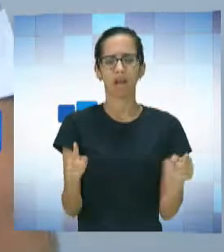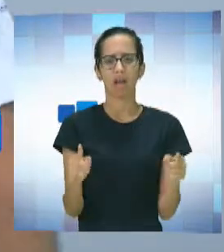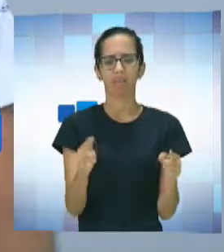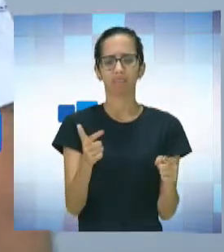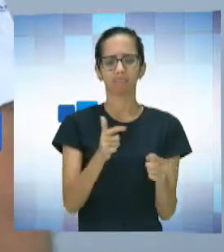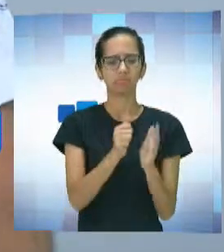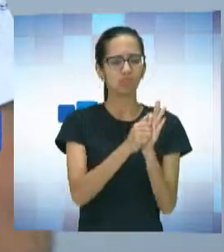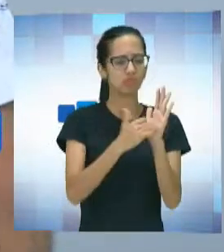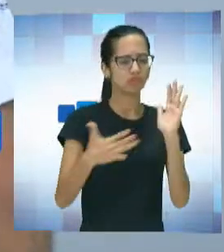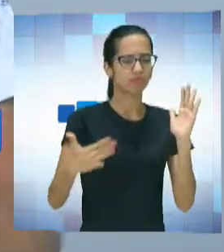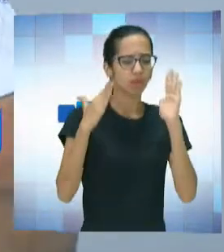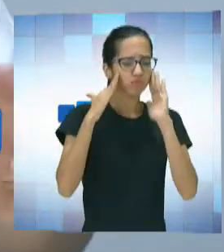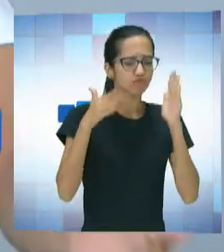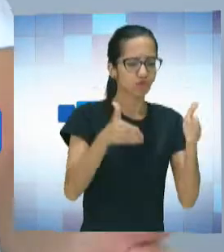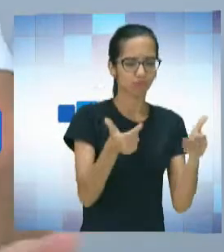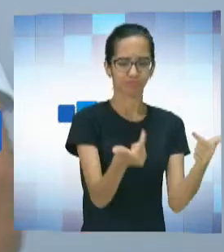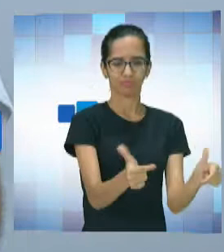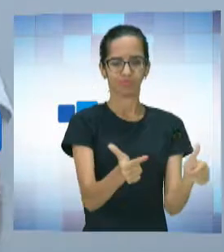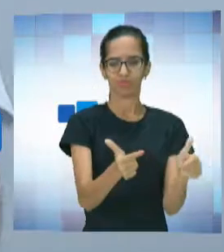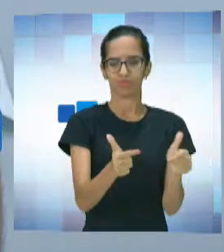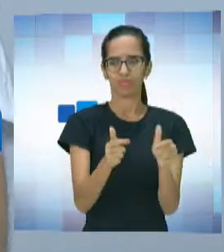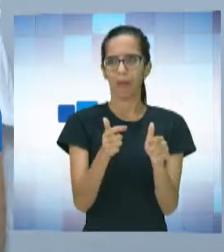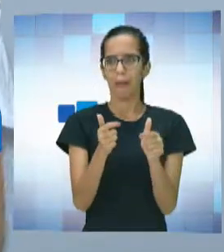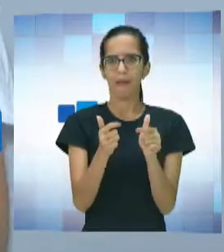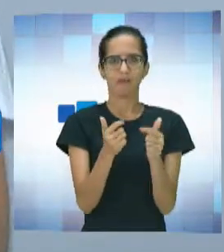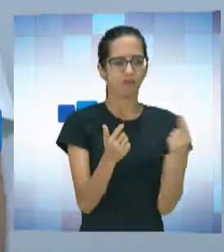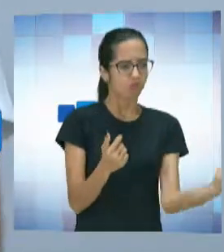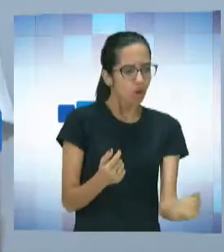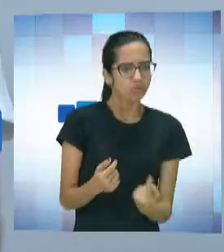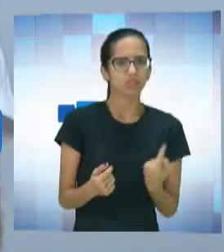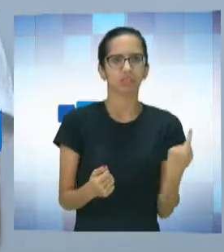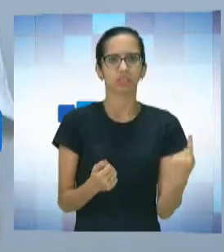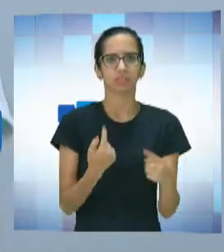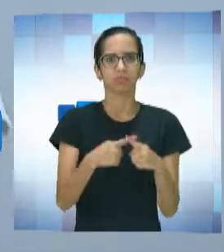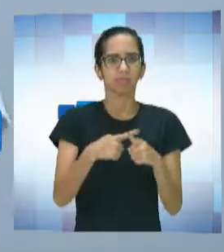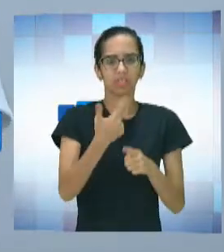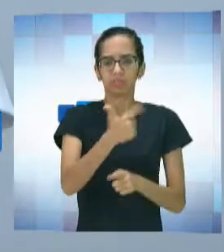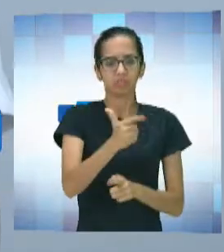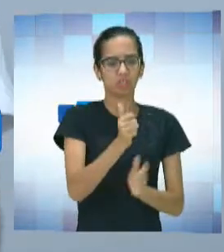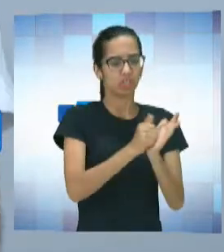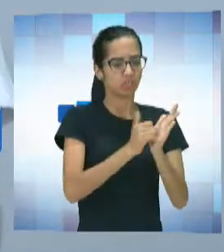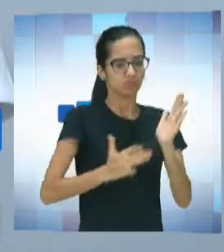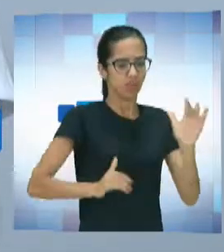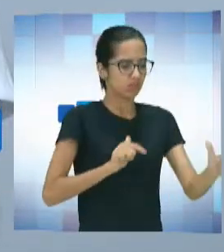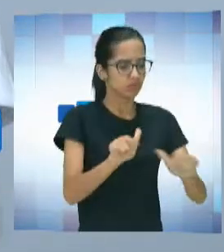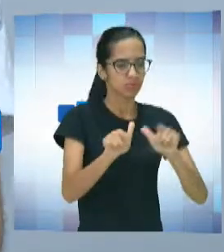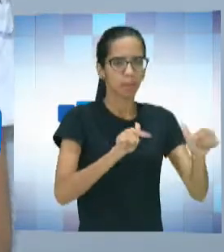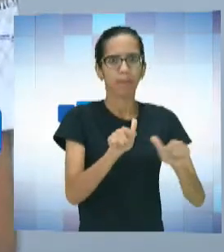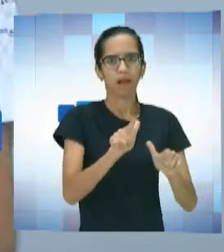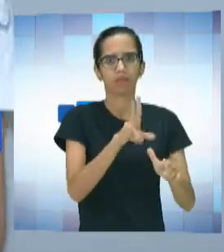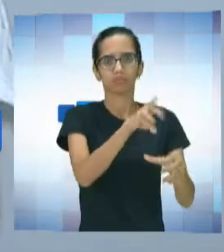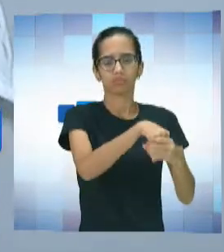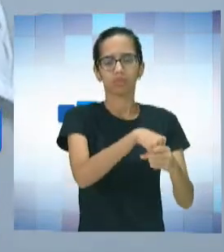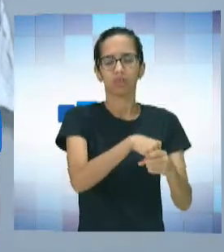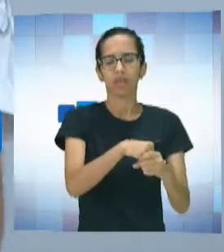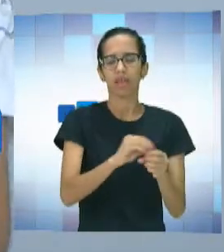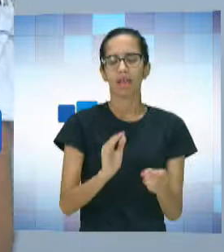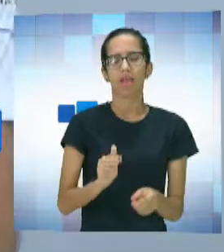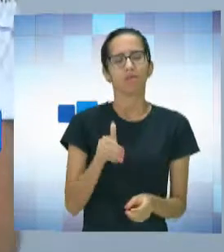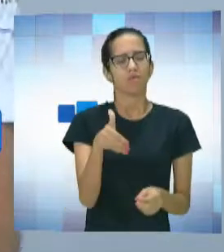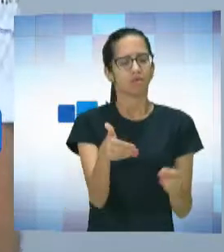voltada... Ficavam isoladas. Isoladas, né? Não tinha nenhuma atividade específica, né? Então, ao perceber,